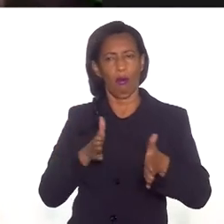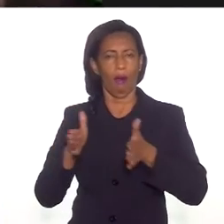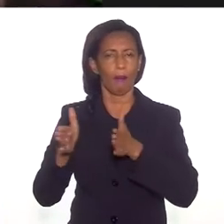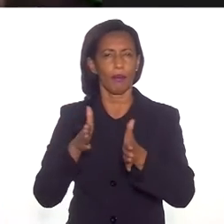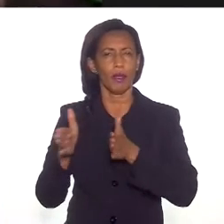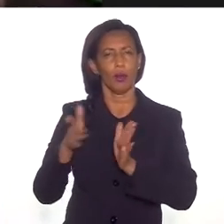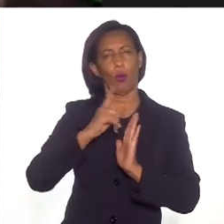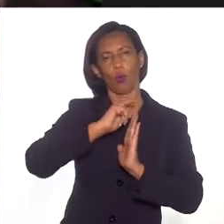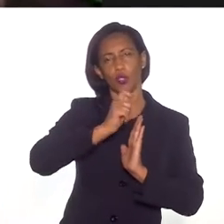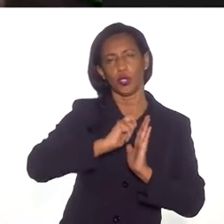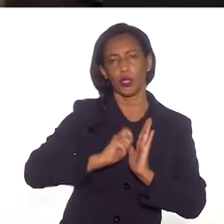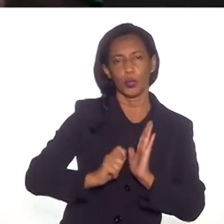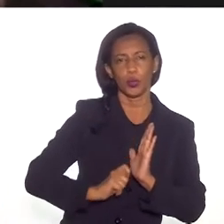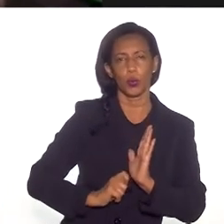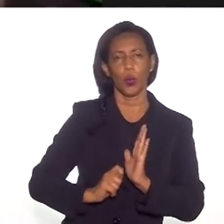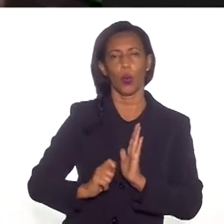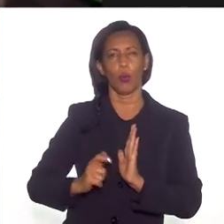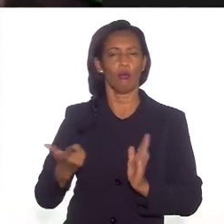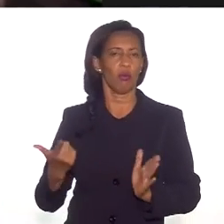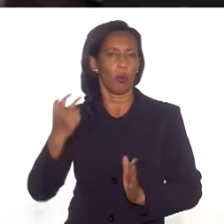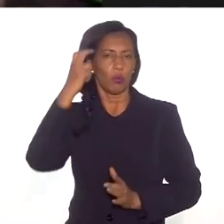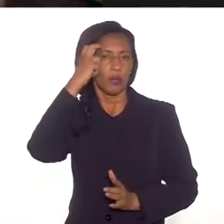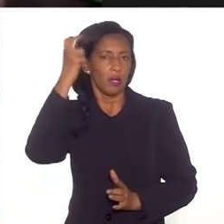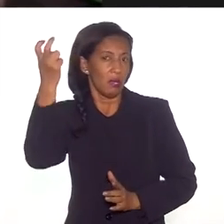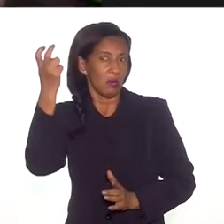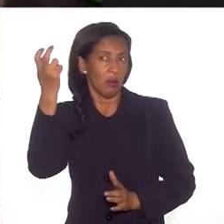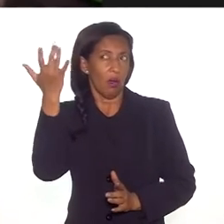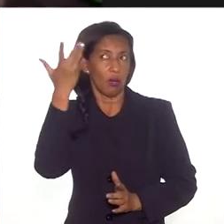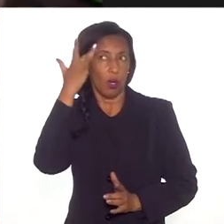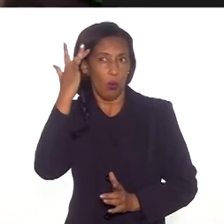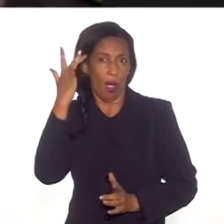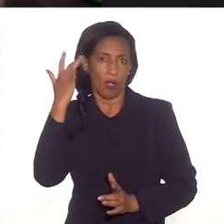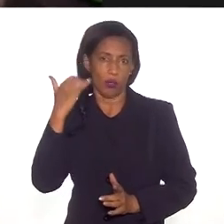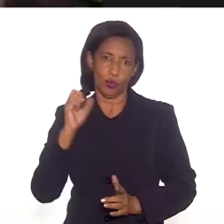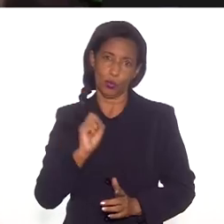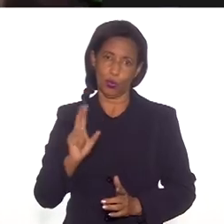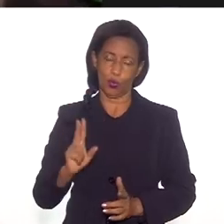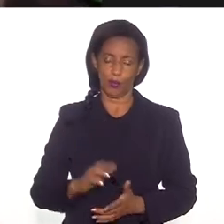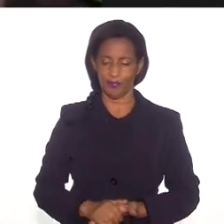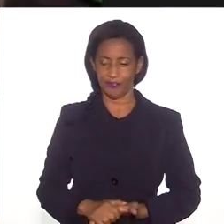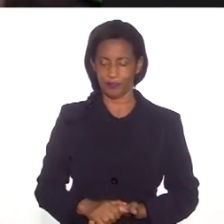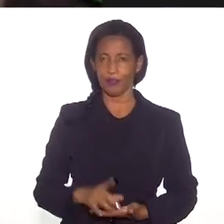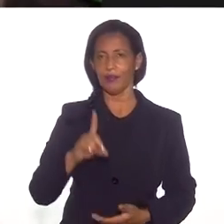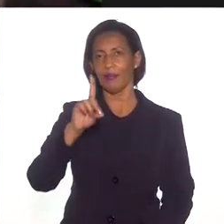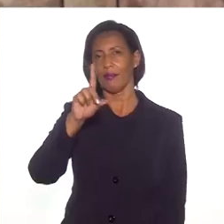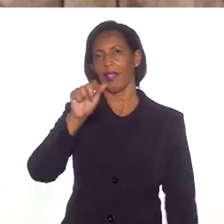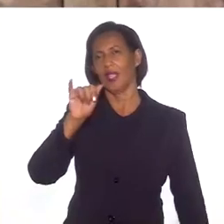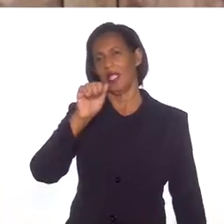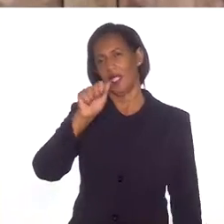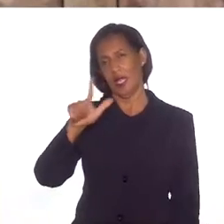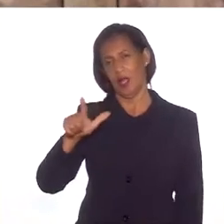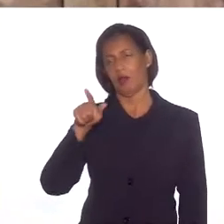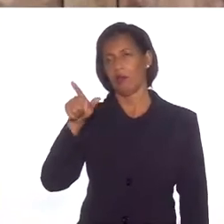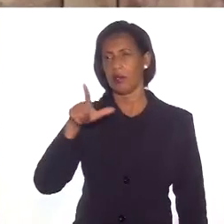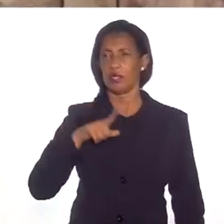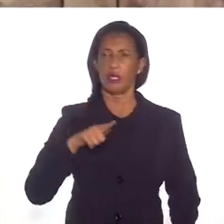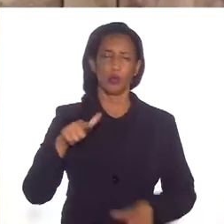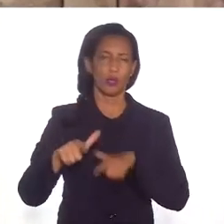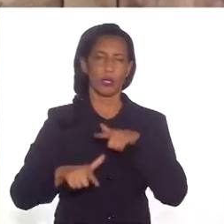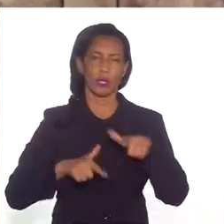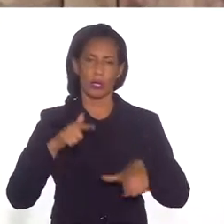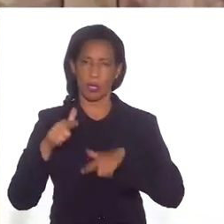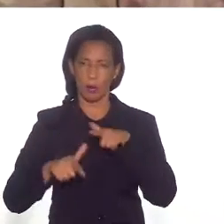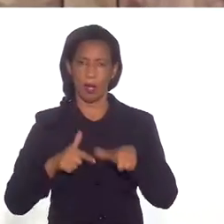como escritor, como intelectual, que acho que hoje eu sou. Daniel, você tem todo esse trabalho